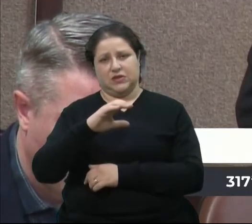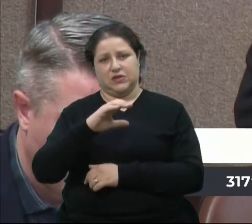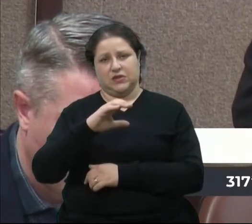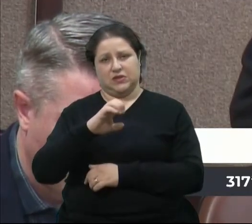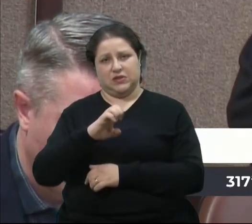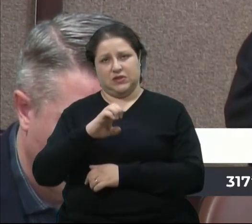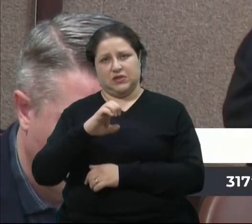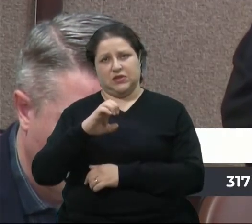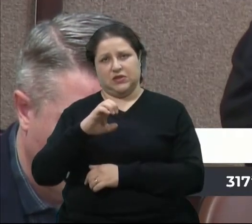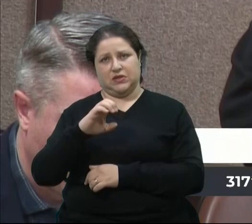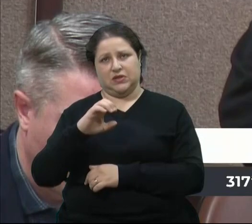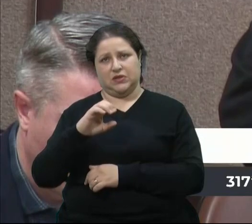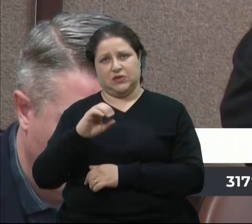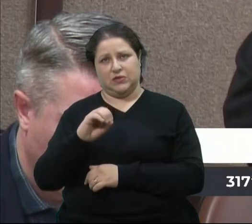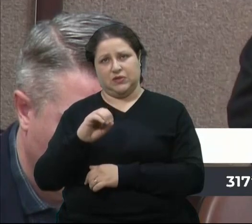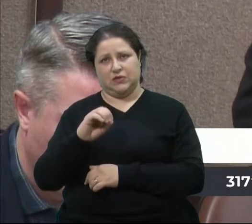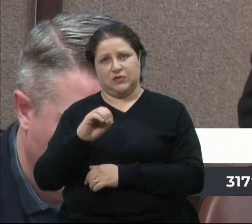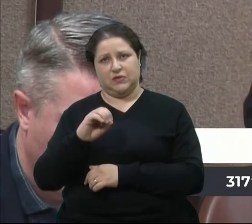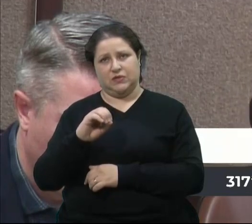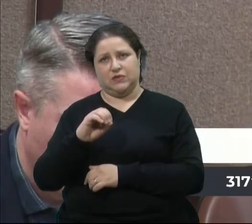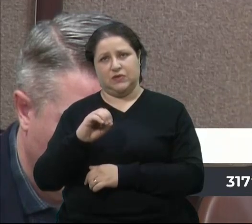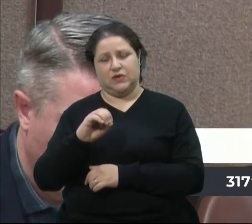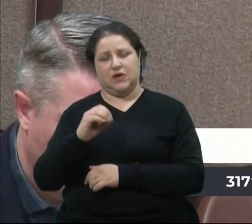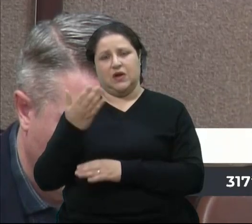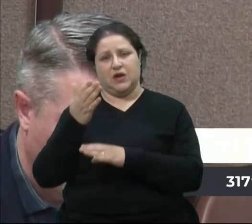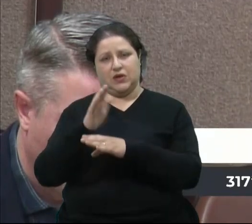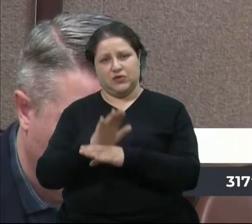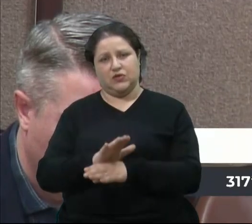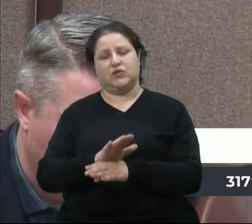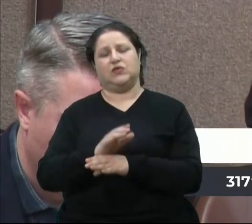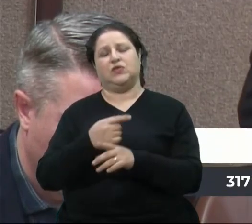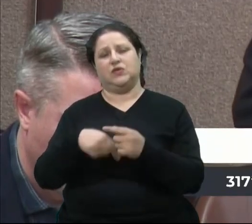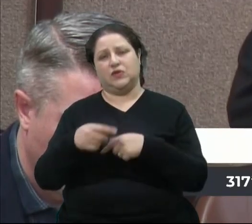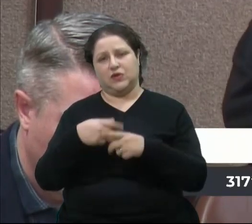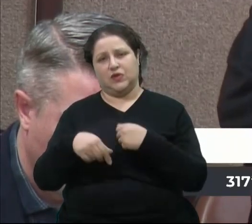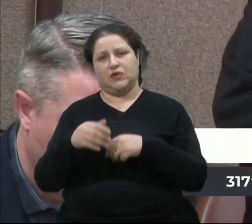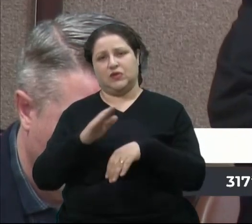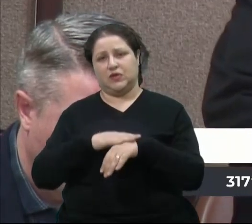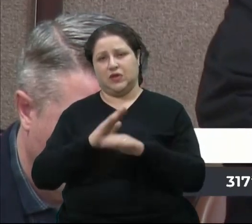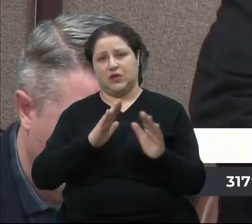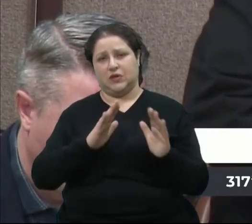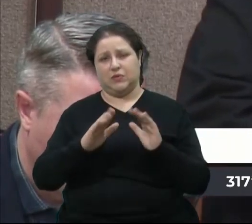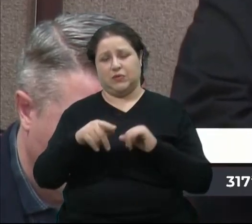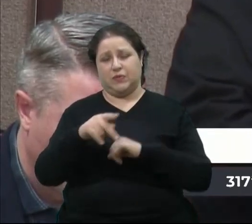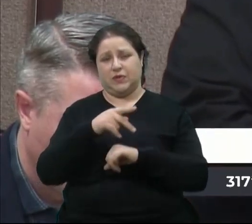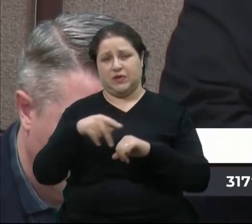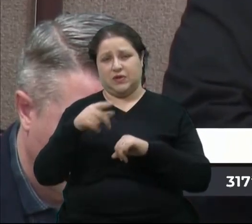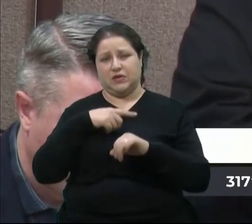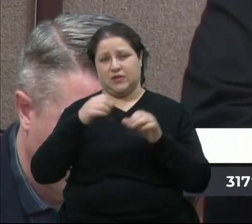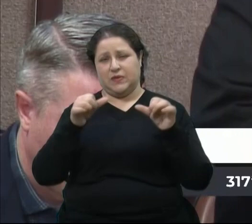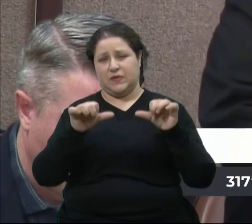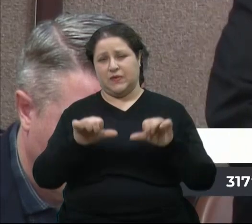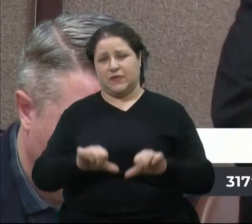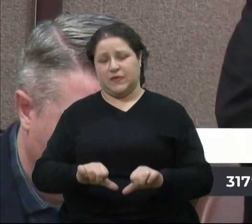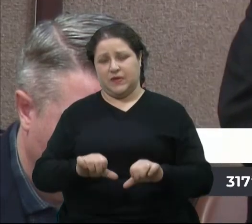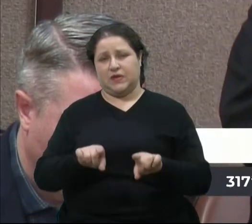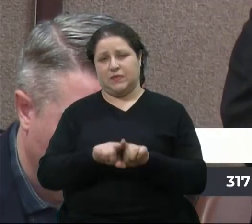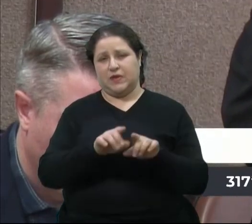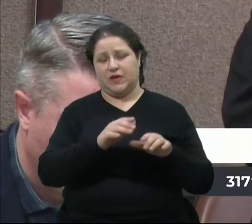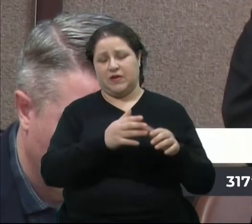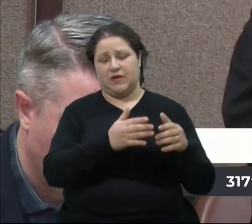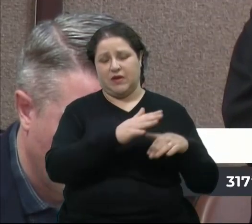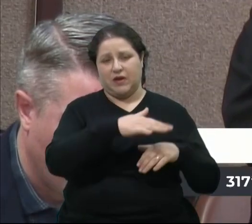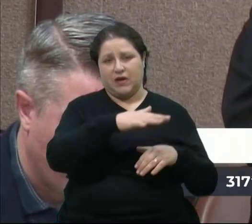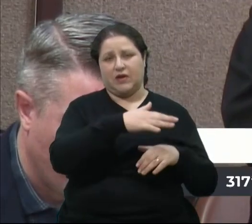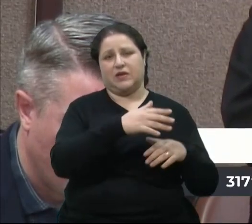estratégias do negócio em uma das crises mais desafiadoras do país e do setor automotivo. Já em sua passagem